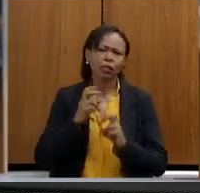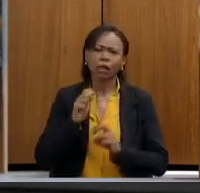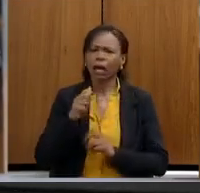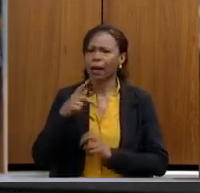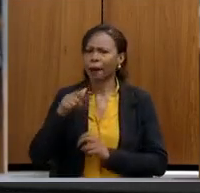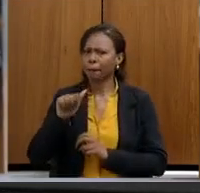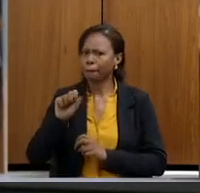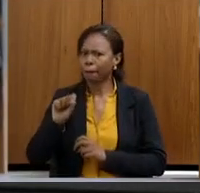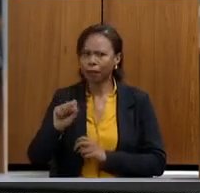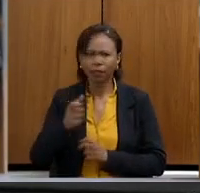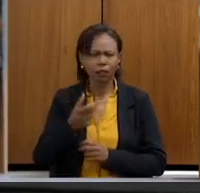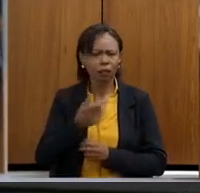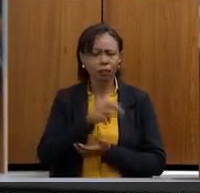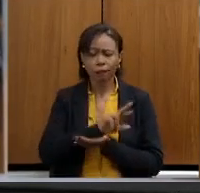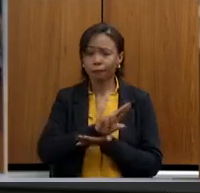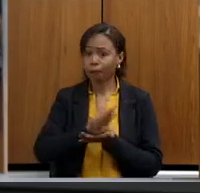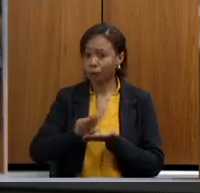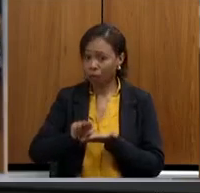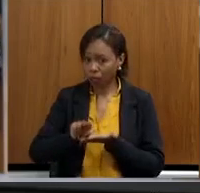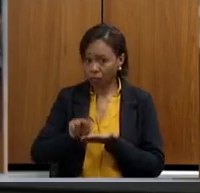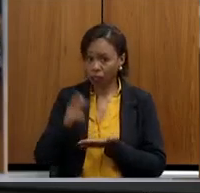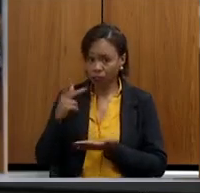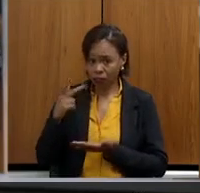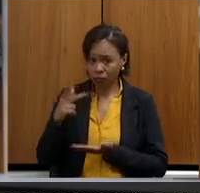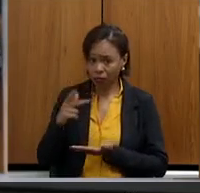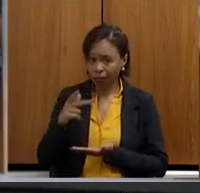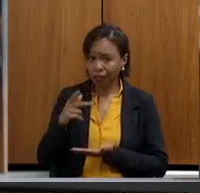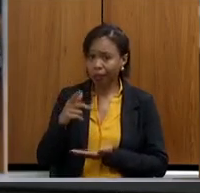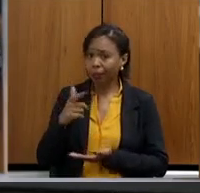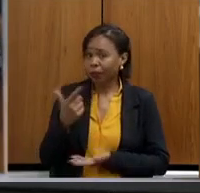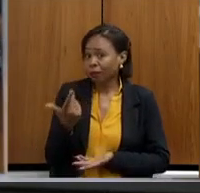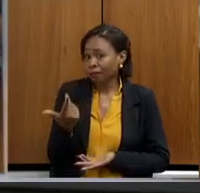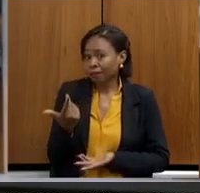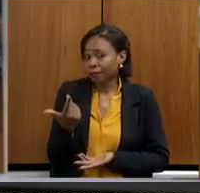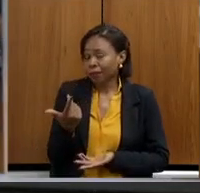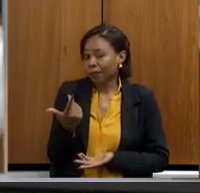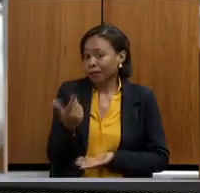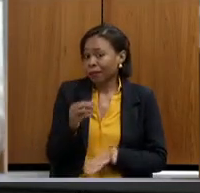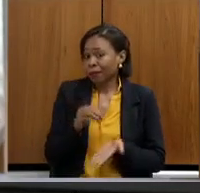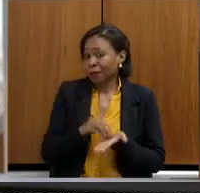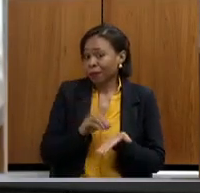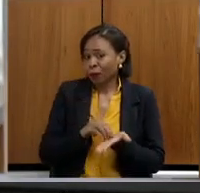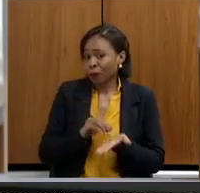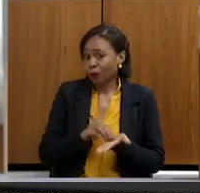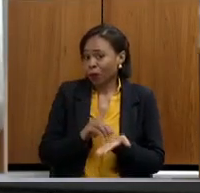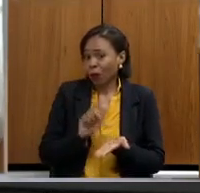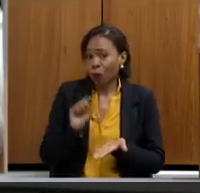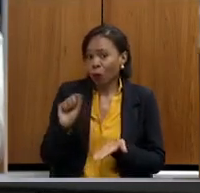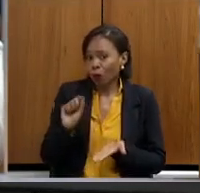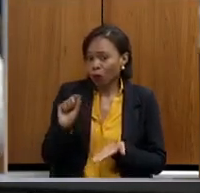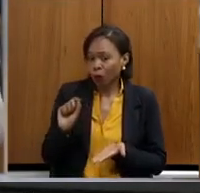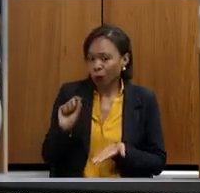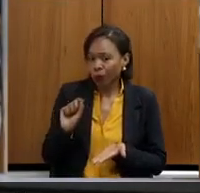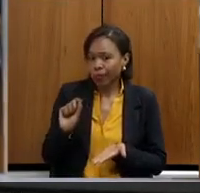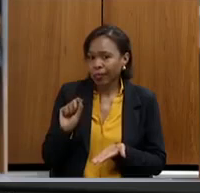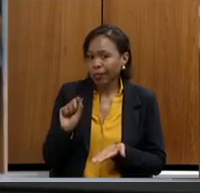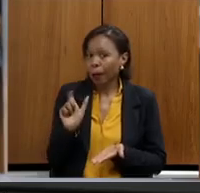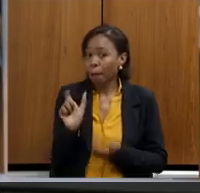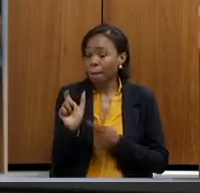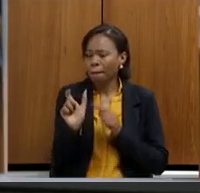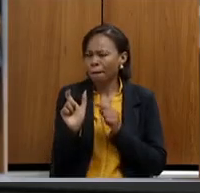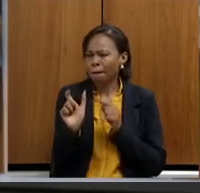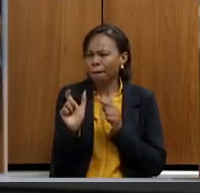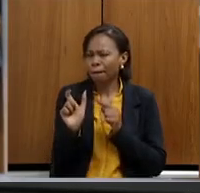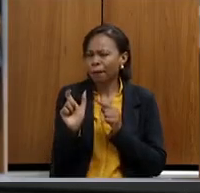e muitas delas, inclusive, sem uma palavrinha mágica que hoje estamos levada